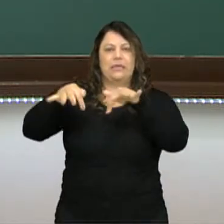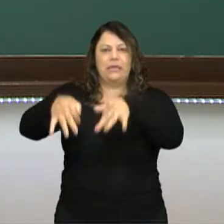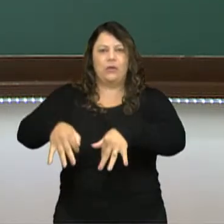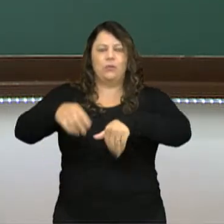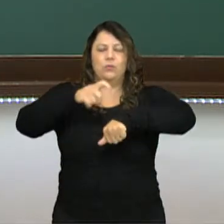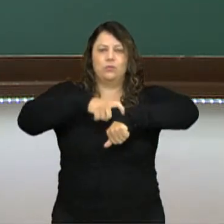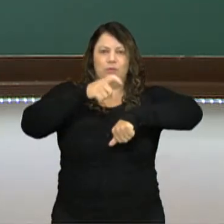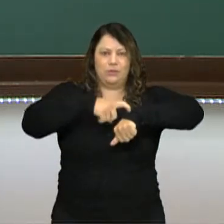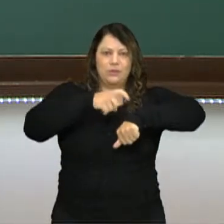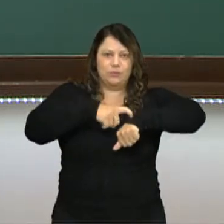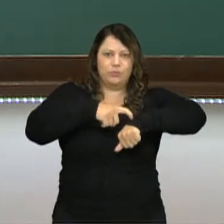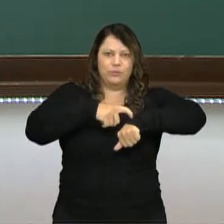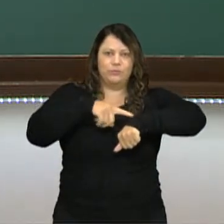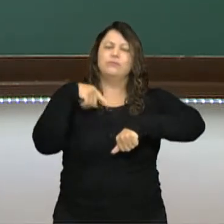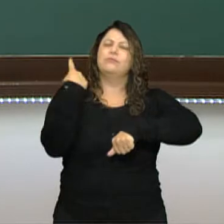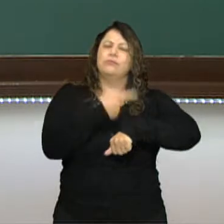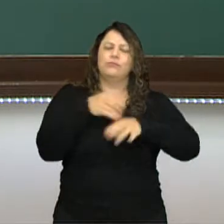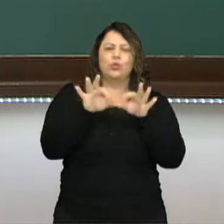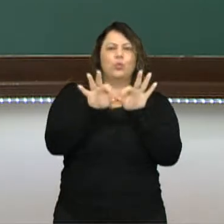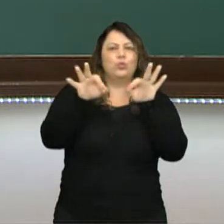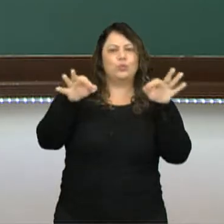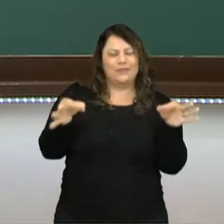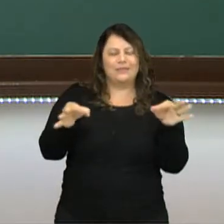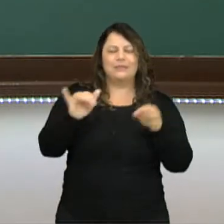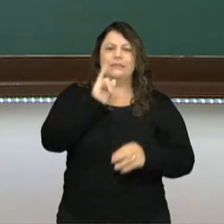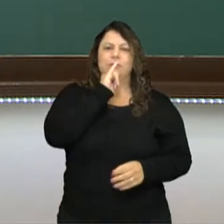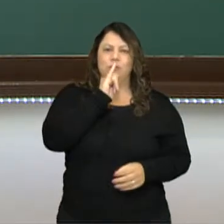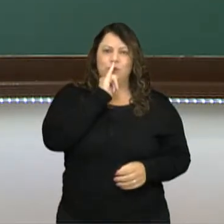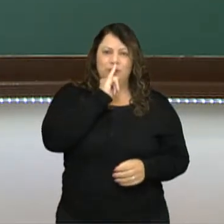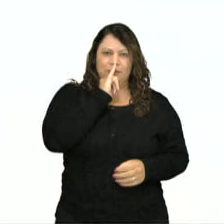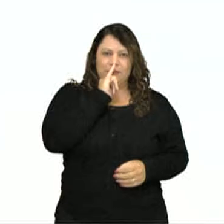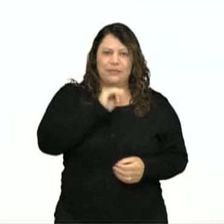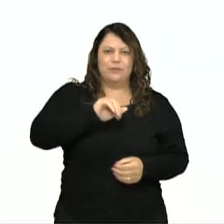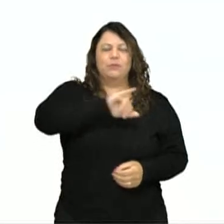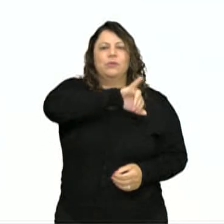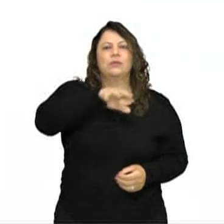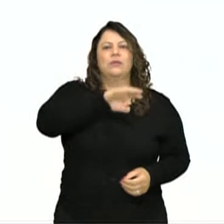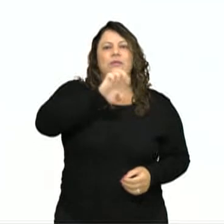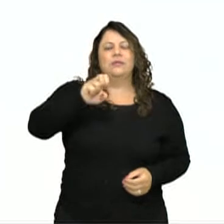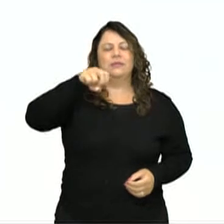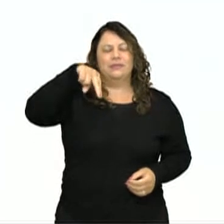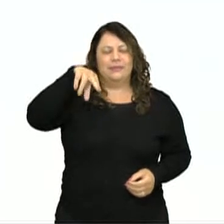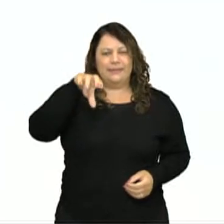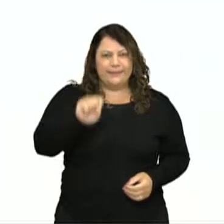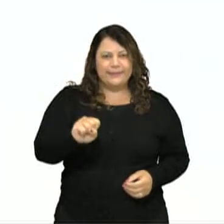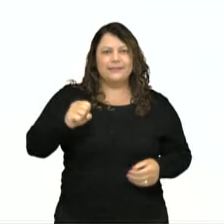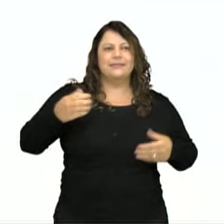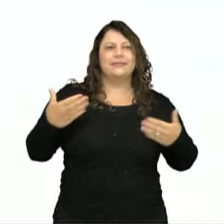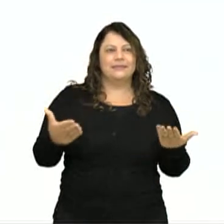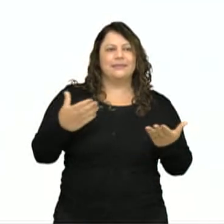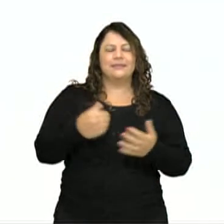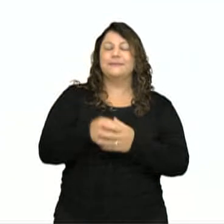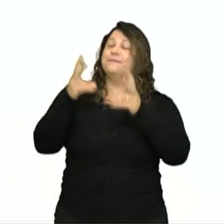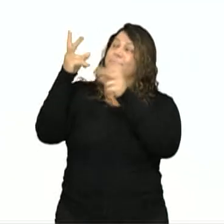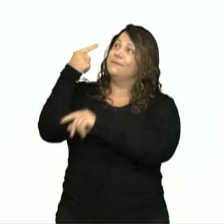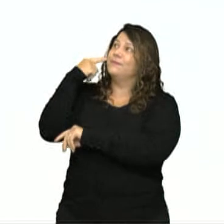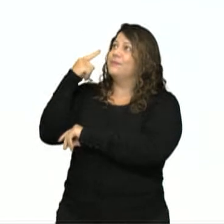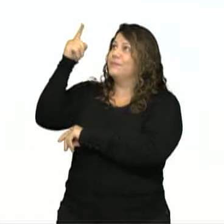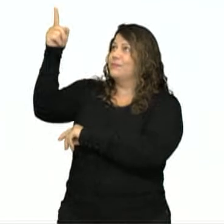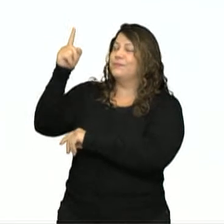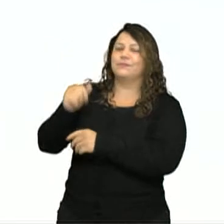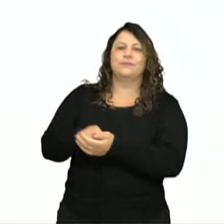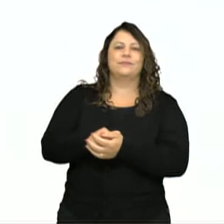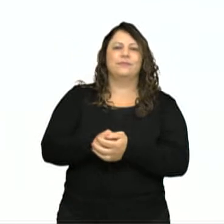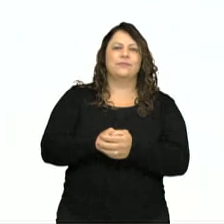tempo, nós temos ali um passado simples, como o nosso exemplo. Jeans became popular in the 60s. O jeans tornou-se